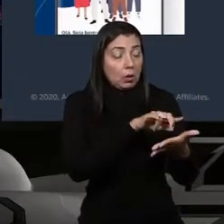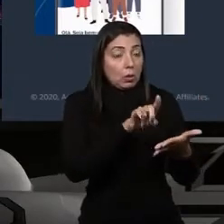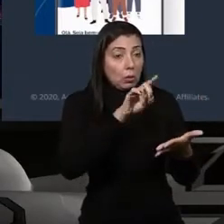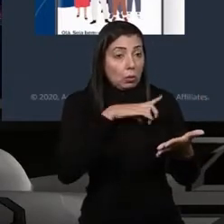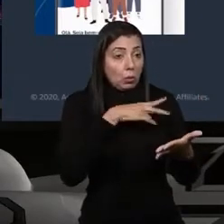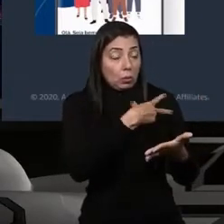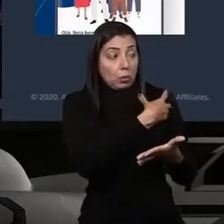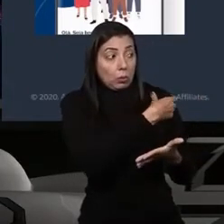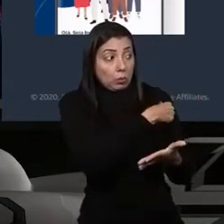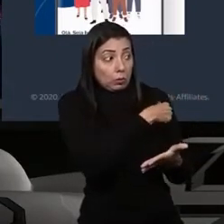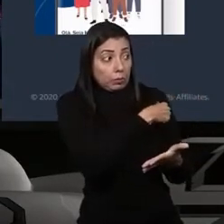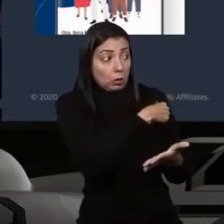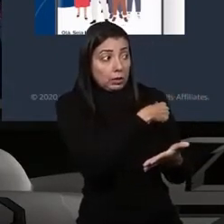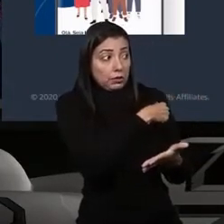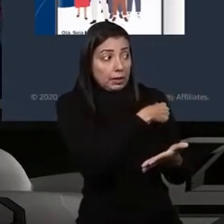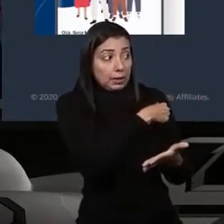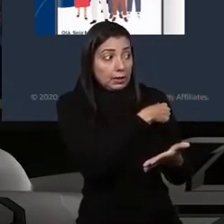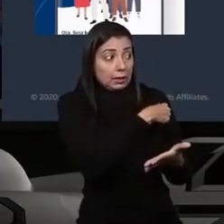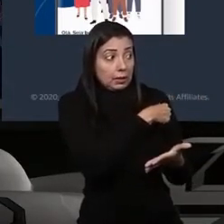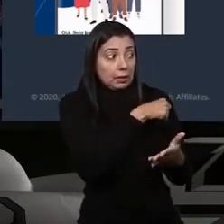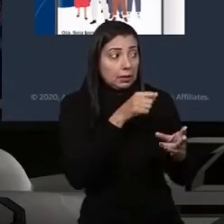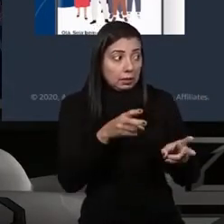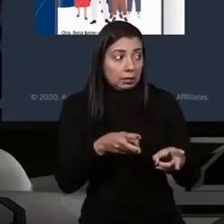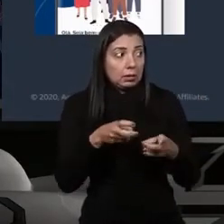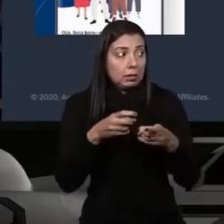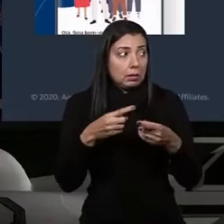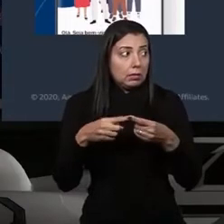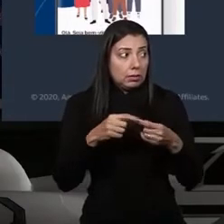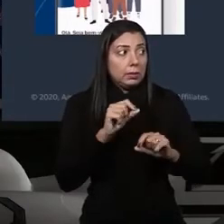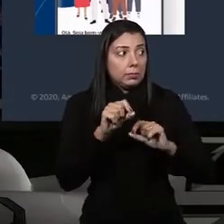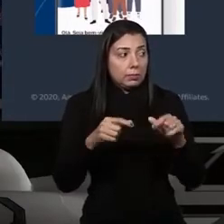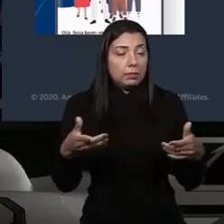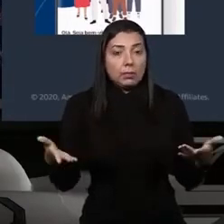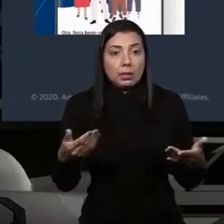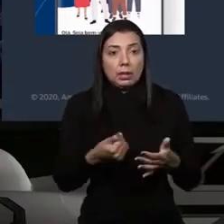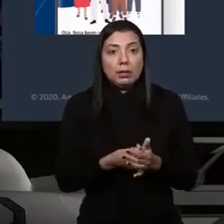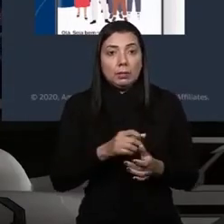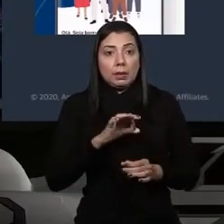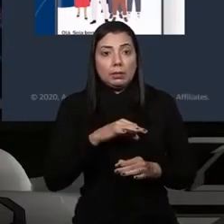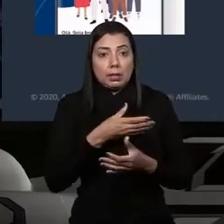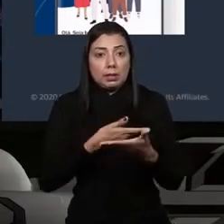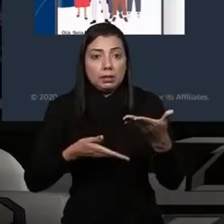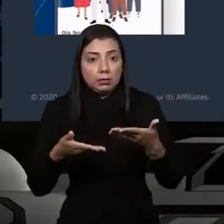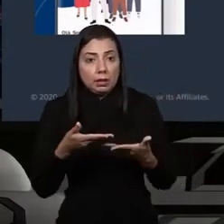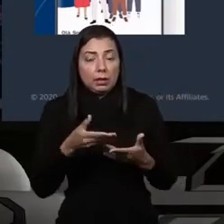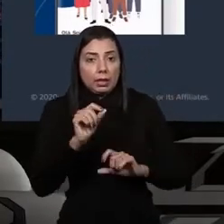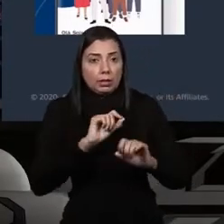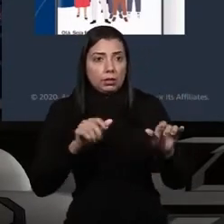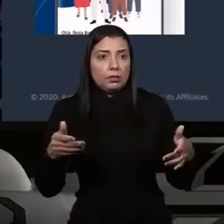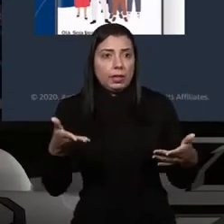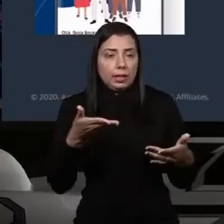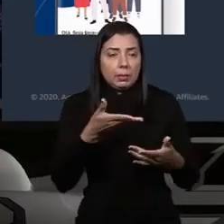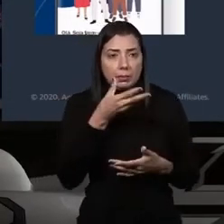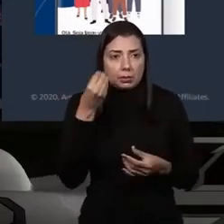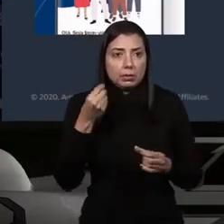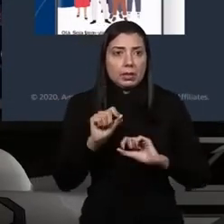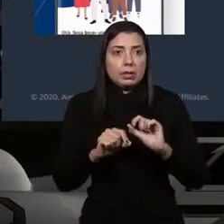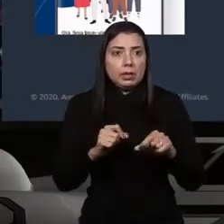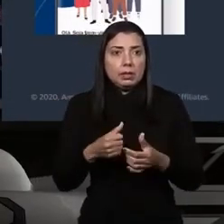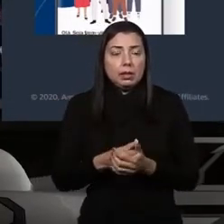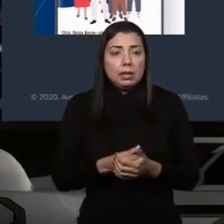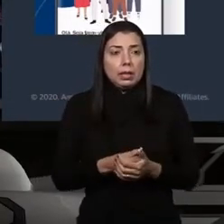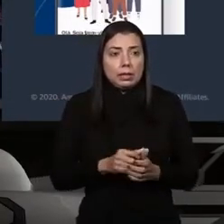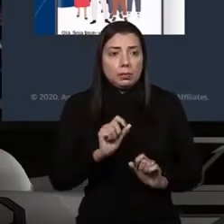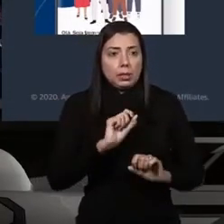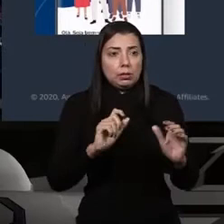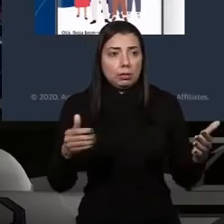vacinação brasileira, perceberam que, poxa, logo que eu vacinei, já está o meu dado lá certinho no aplicativo ConnectSUS,